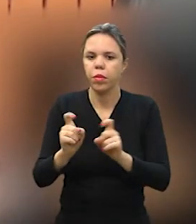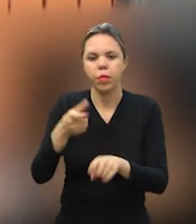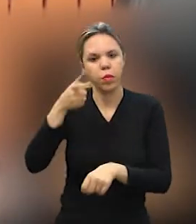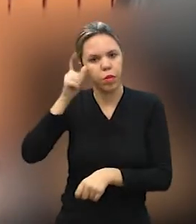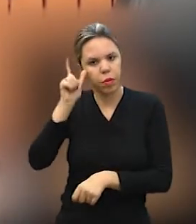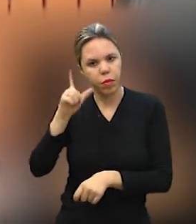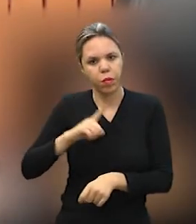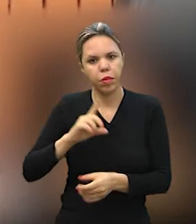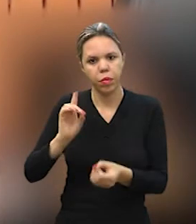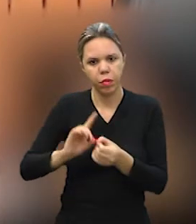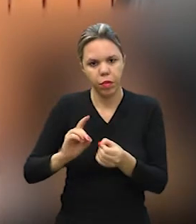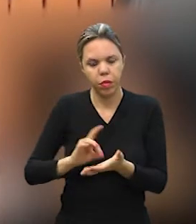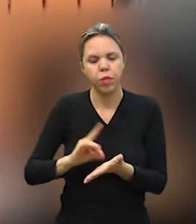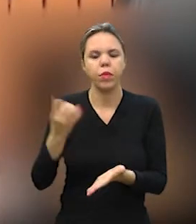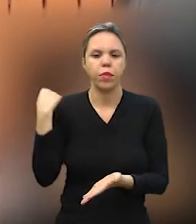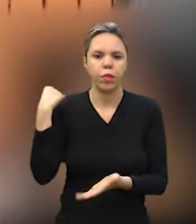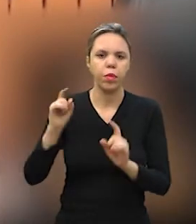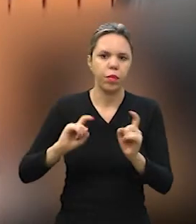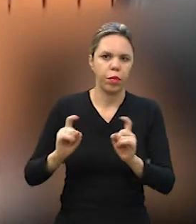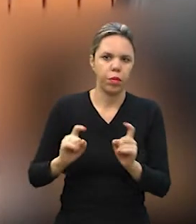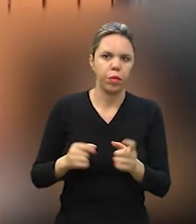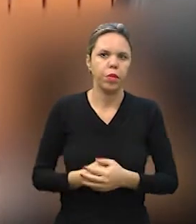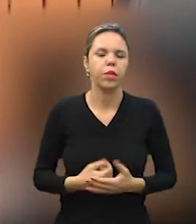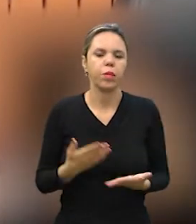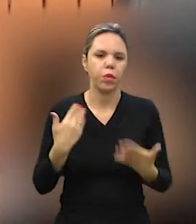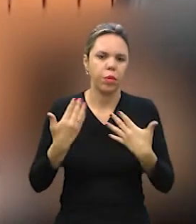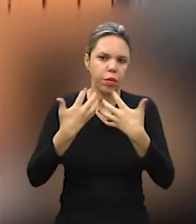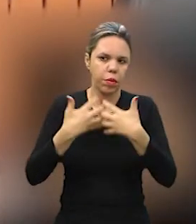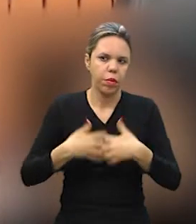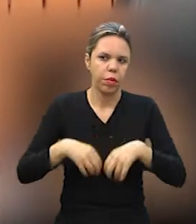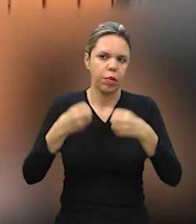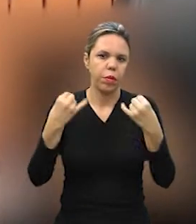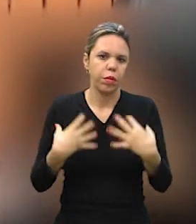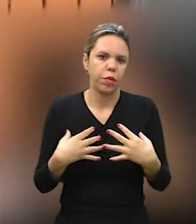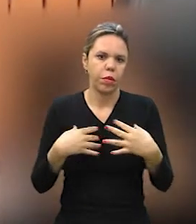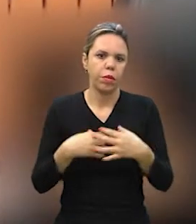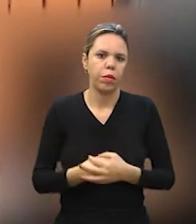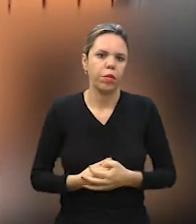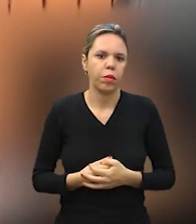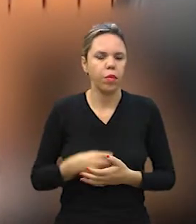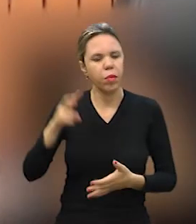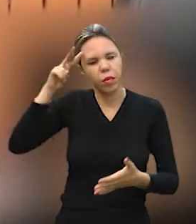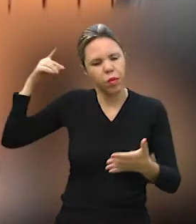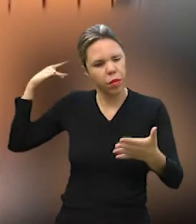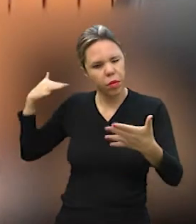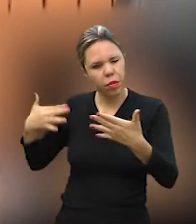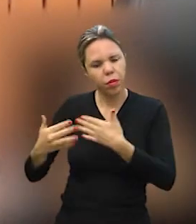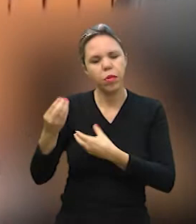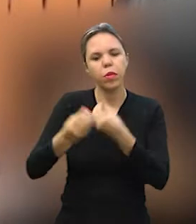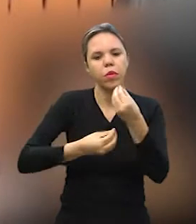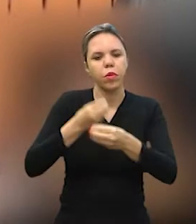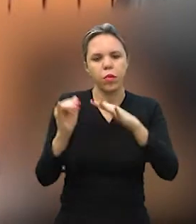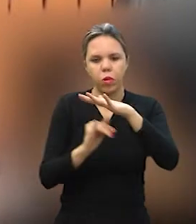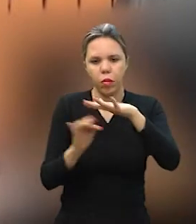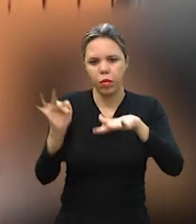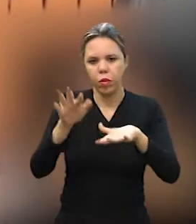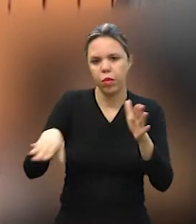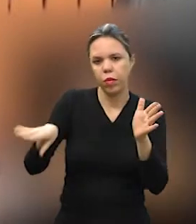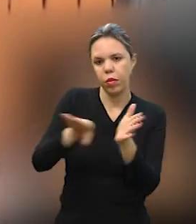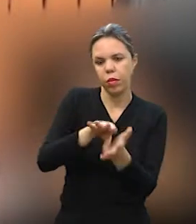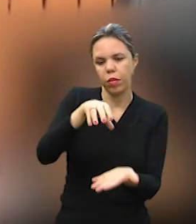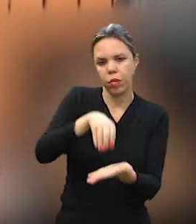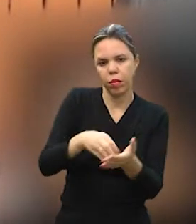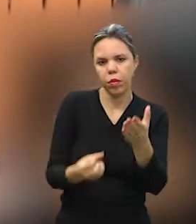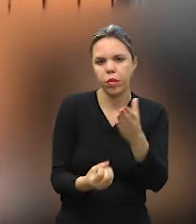uma reunião ontem. Já realizamos uma reunião, debatendo sobre o histórico, como é que o Instituto Federal